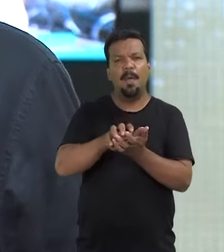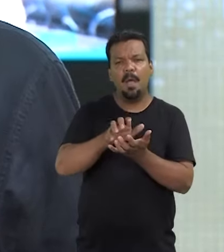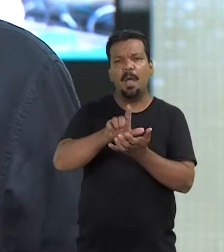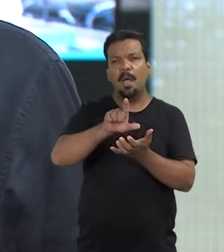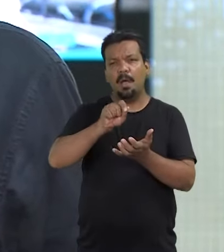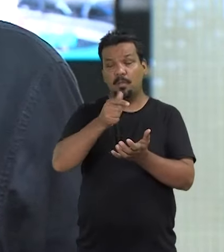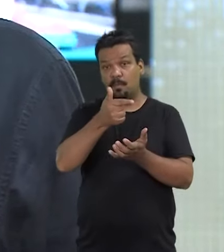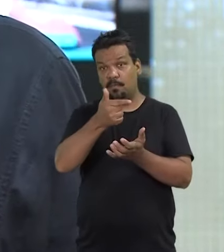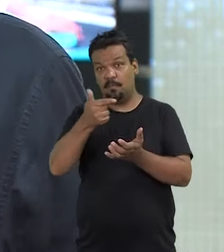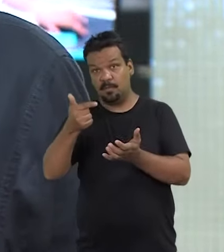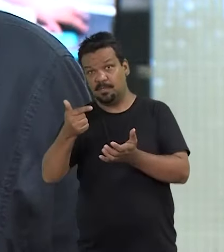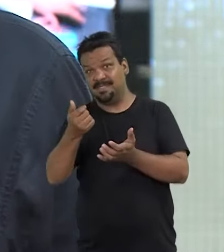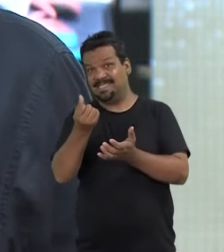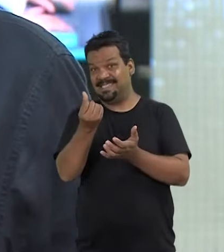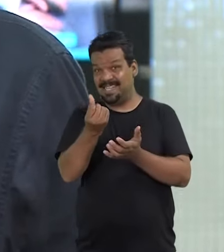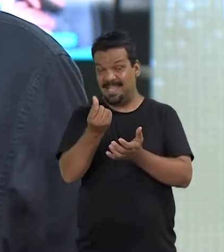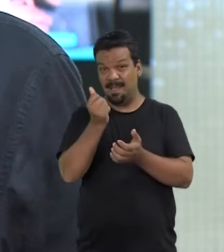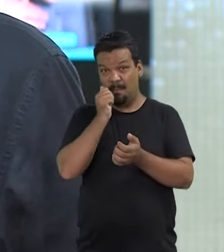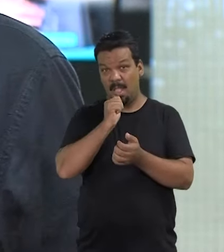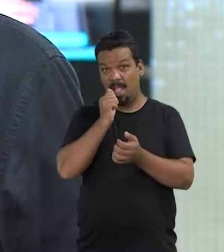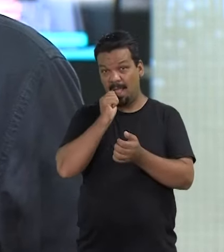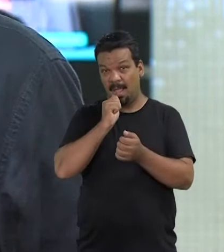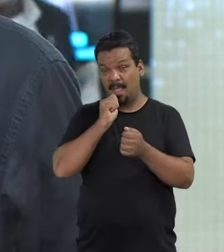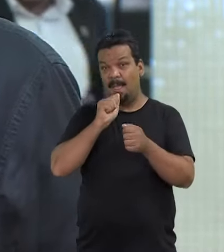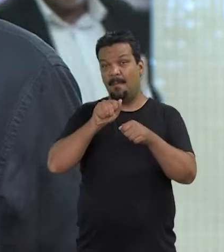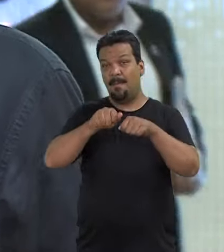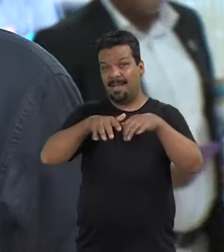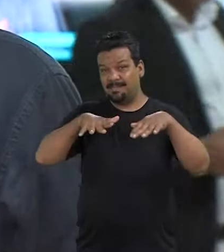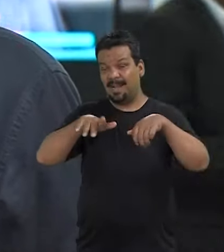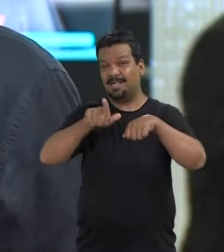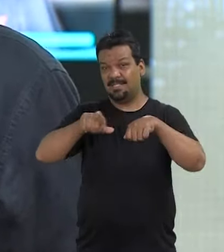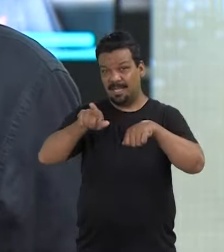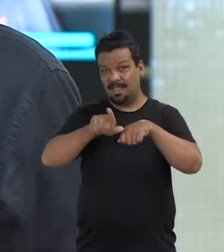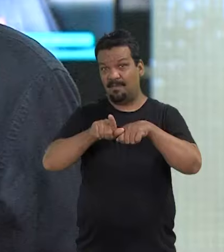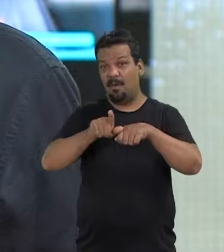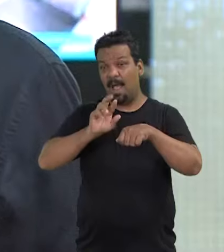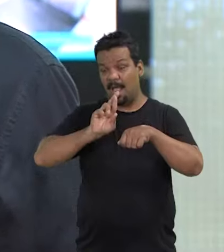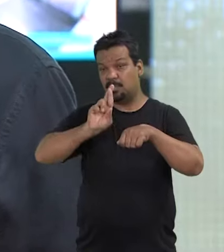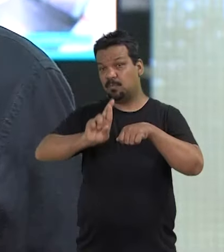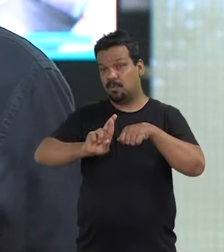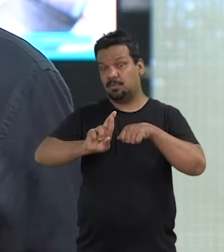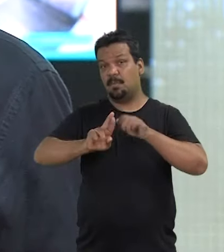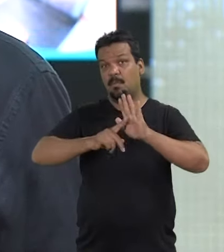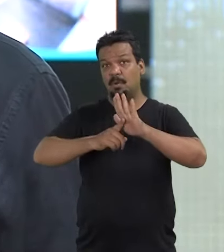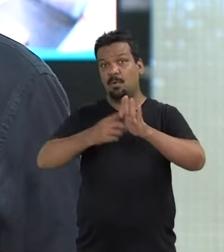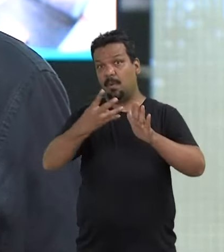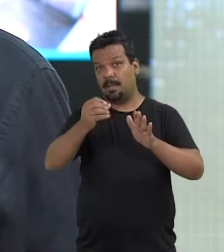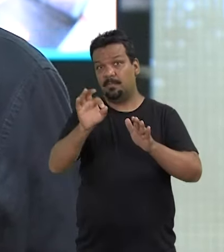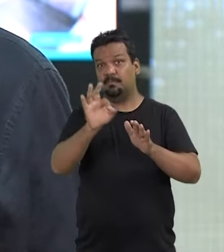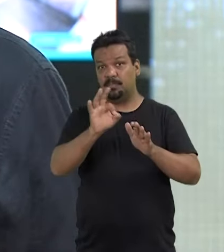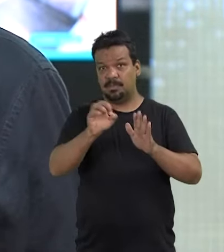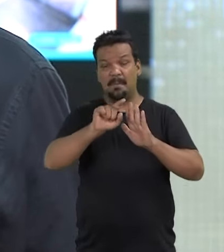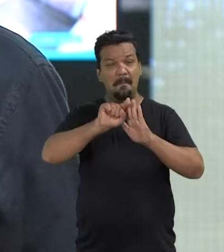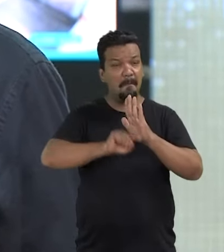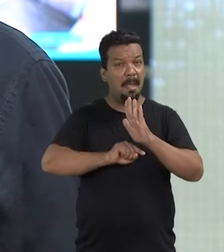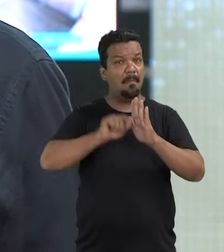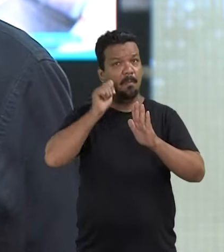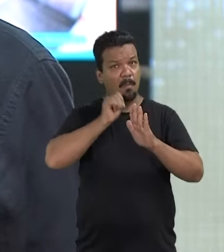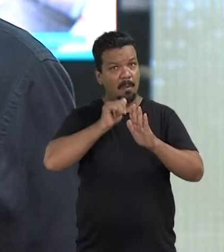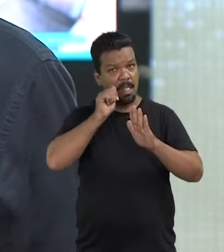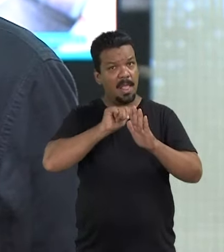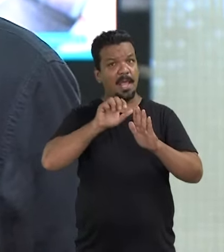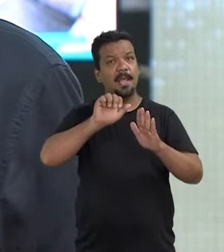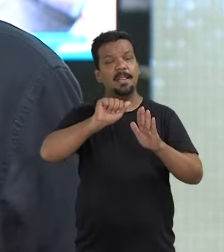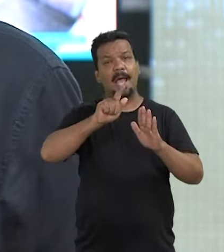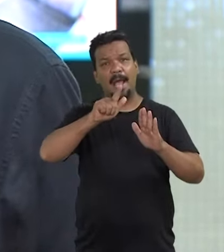Pernambuco elegeu em 2022 seis mulheres para a Assembleia Legislativa Estadual. O resultado representa 40% menos